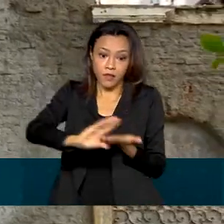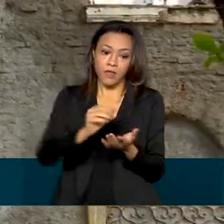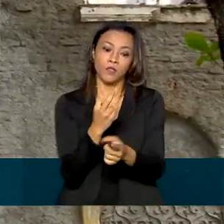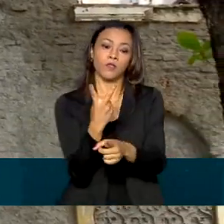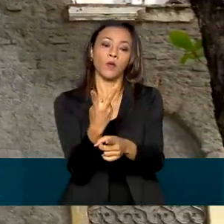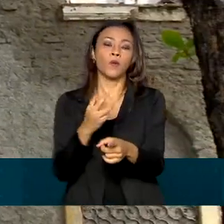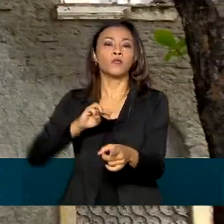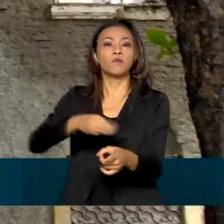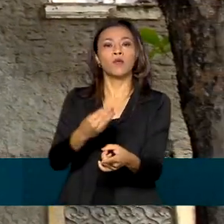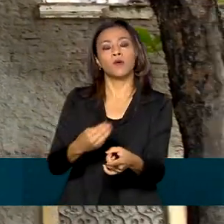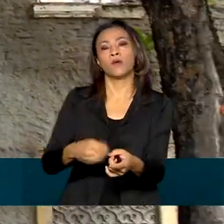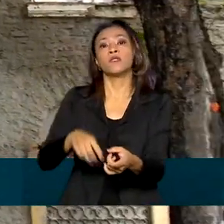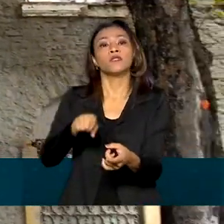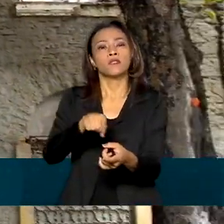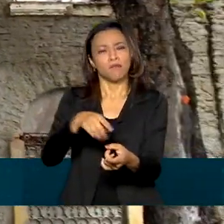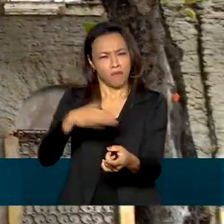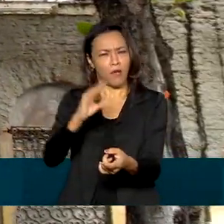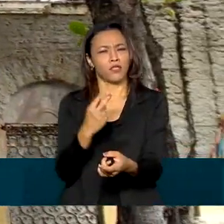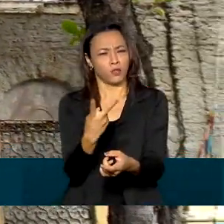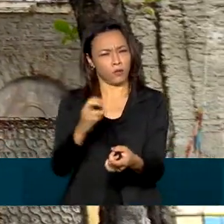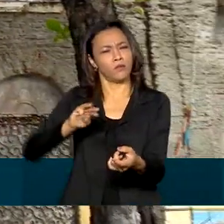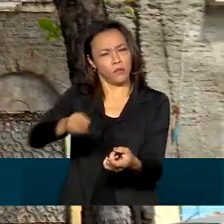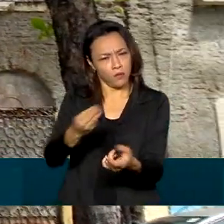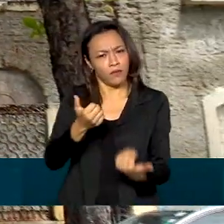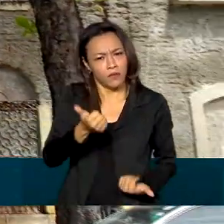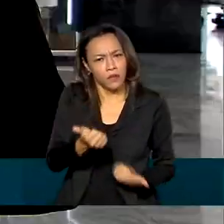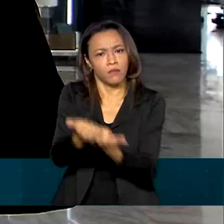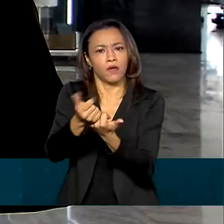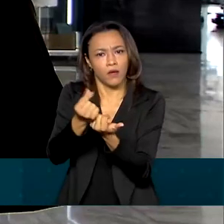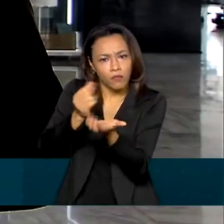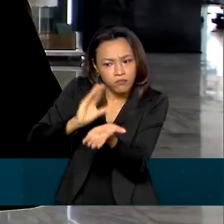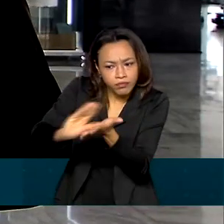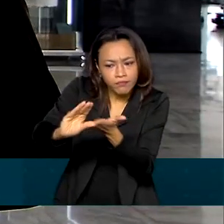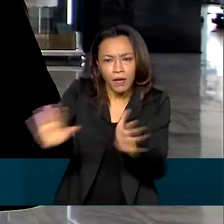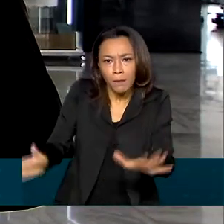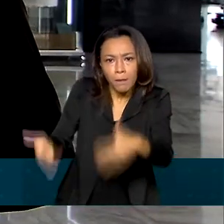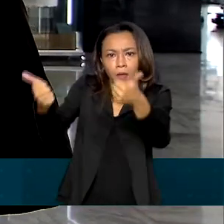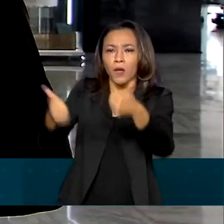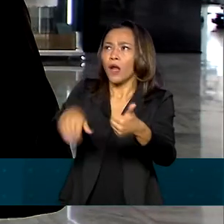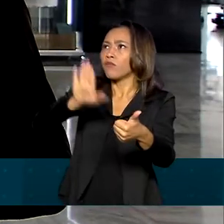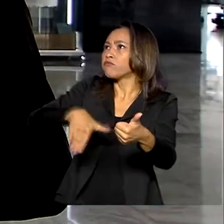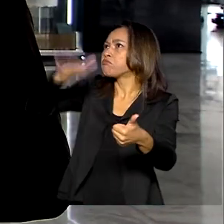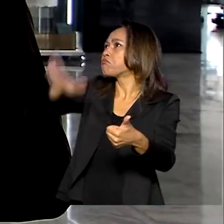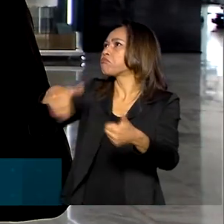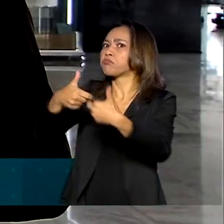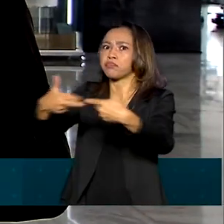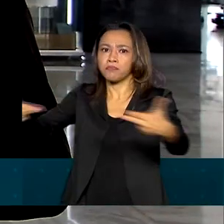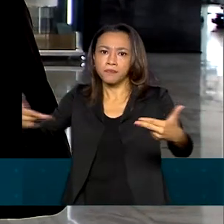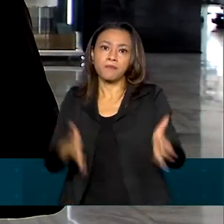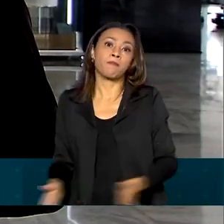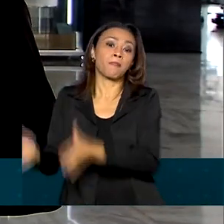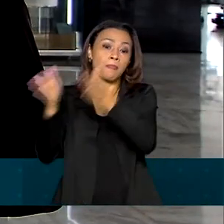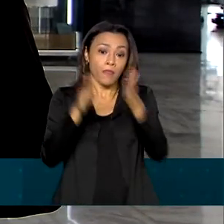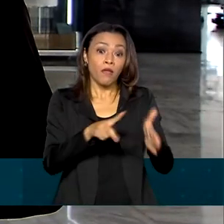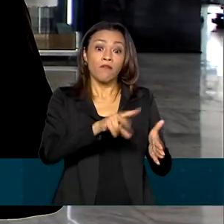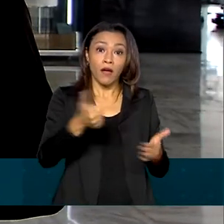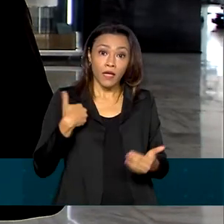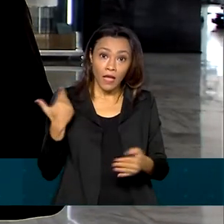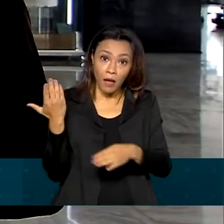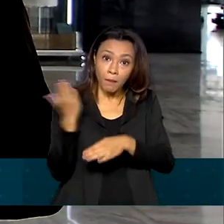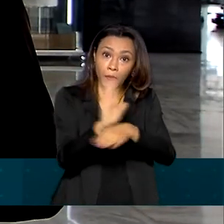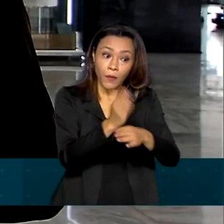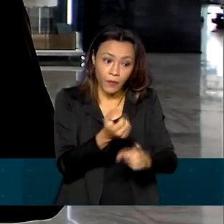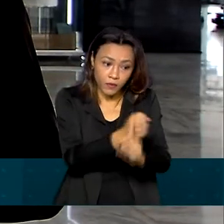da linha BNDES Fundo Cultural. O projeto deve ser capaz de gerar benefícios sociais à